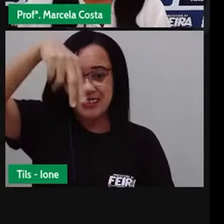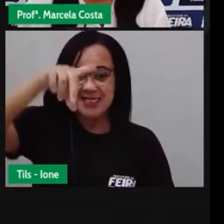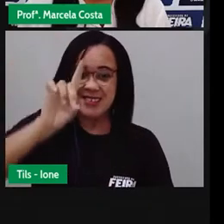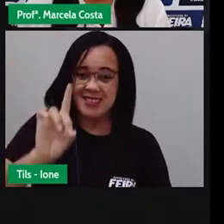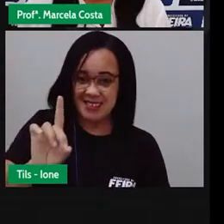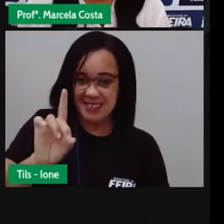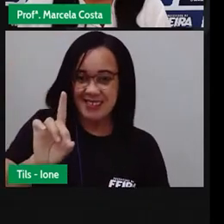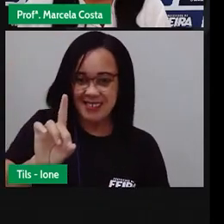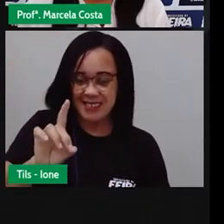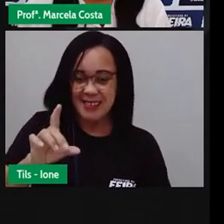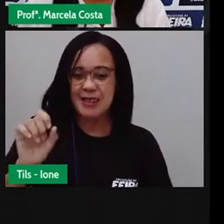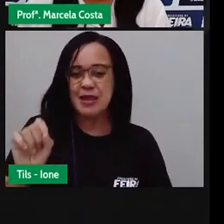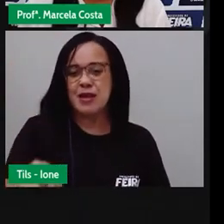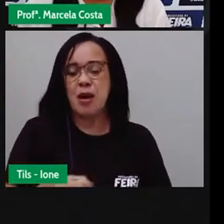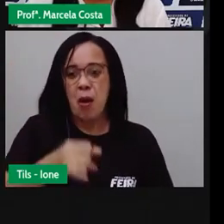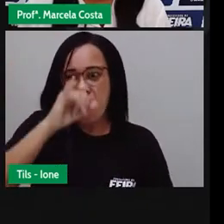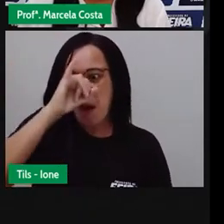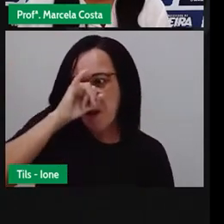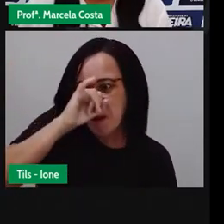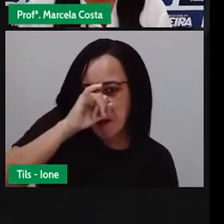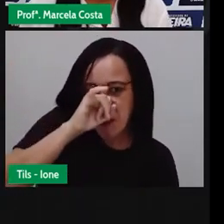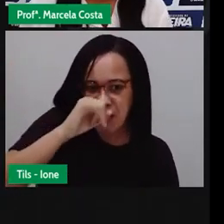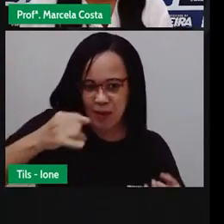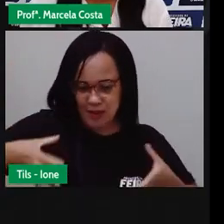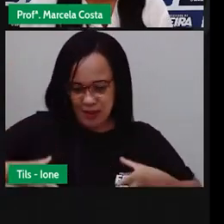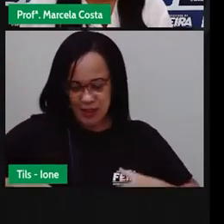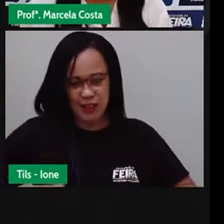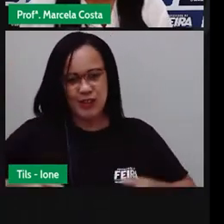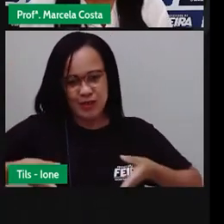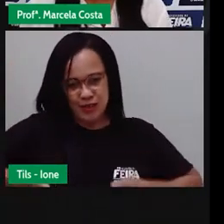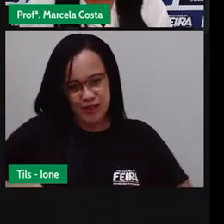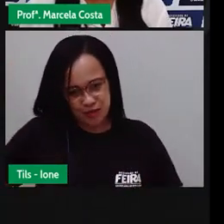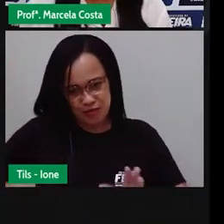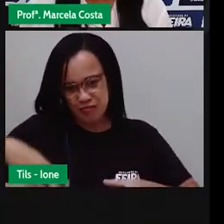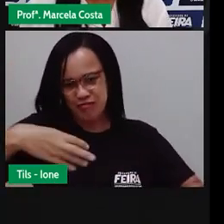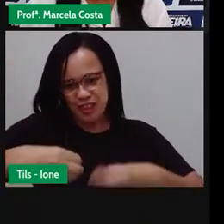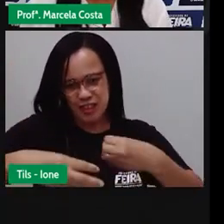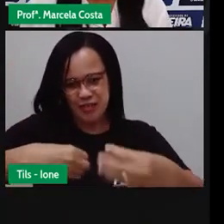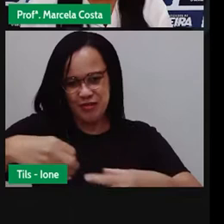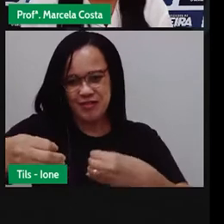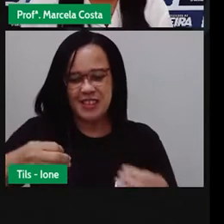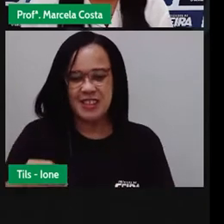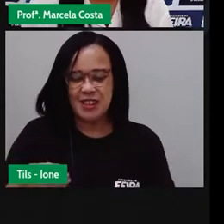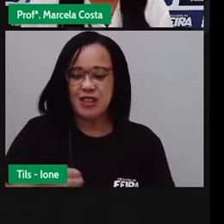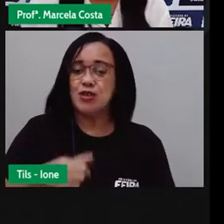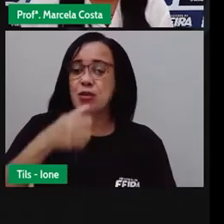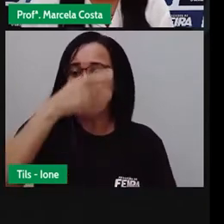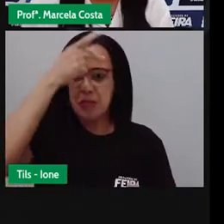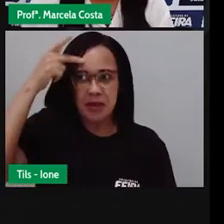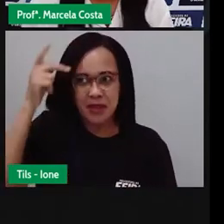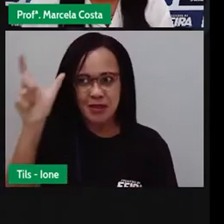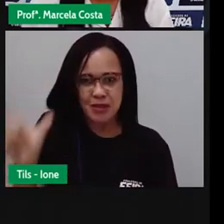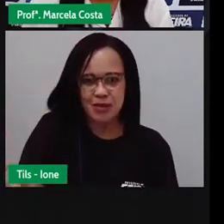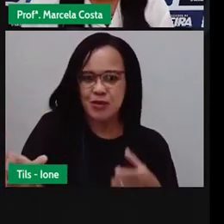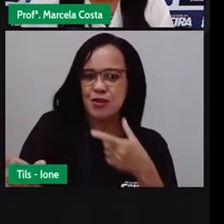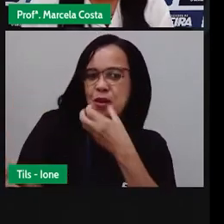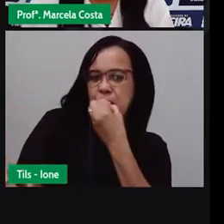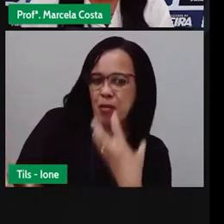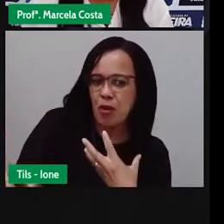Uma porca paredeira, uns doze bacurim, gente boa e gente ruim, zoada no fim da feira.